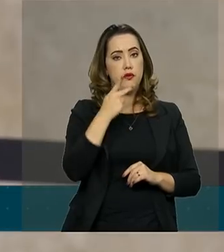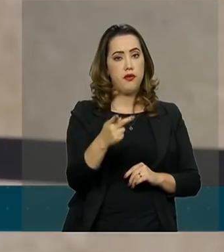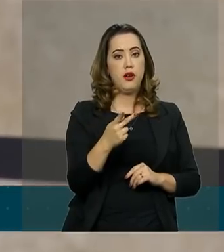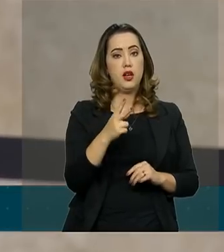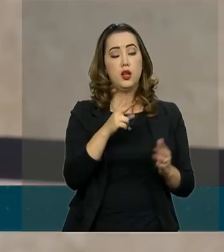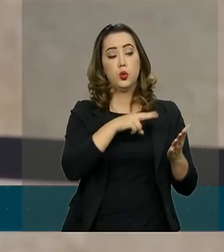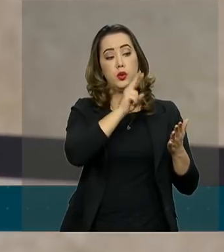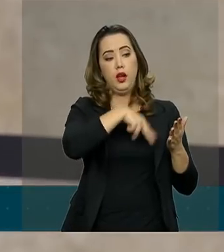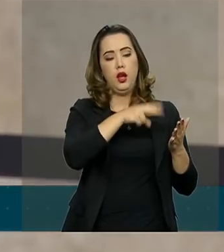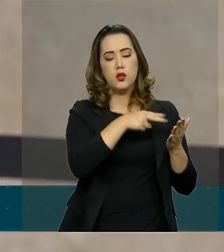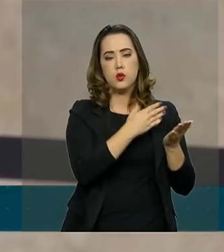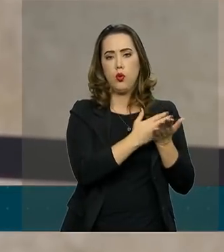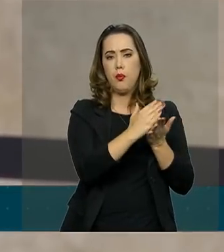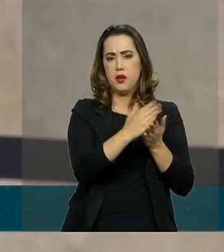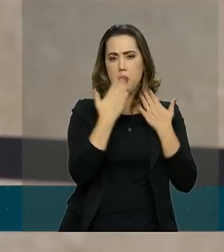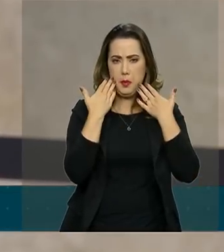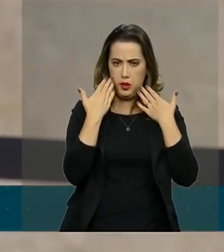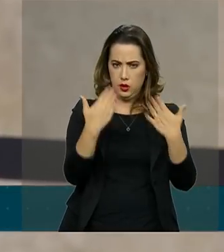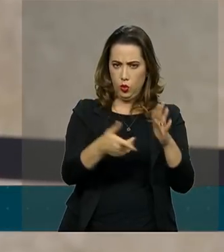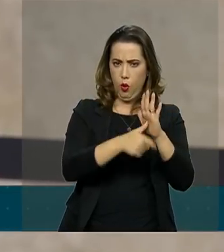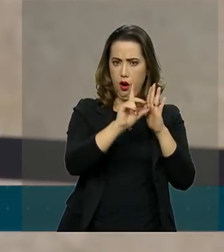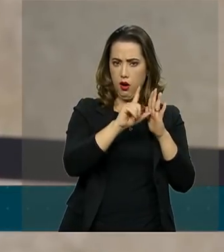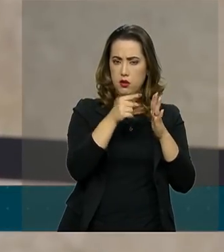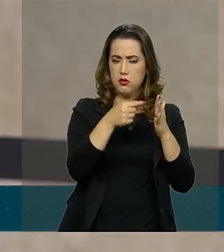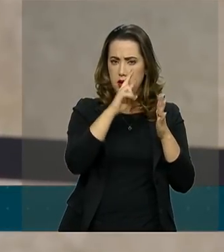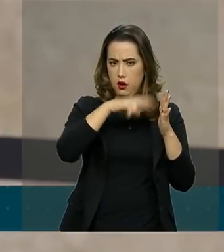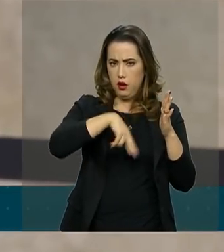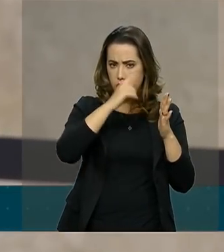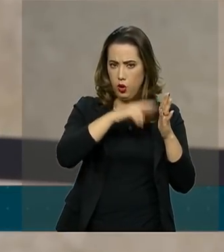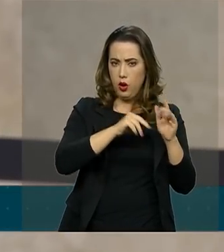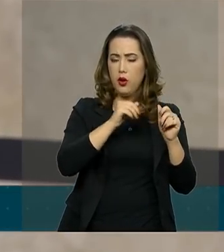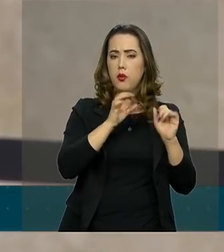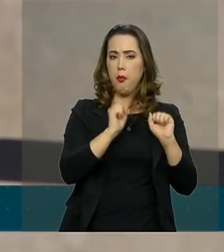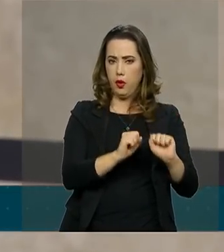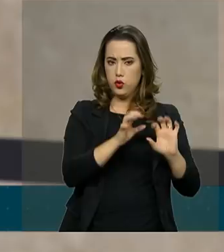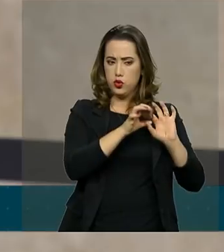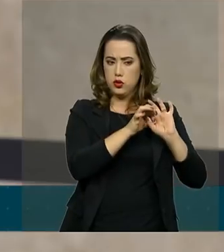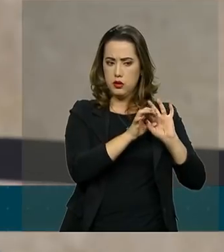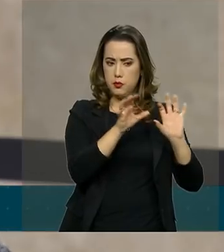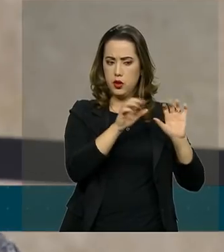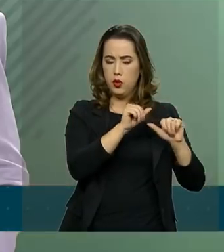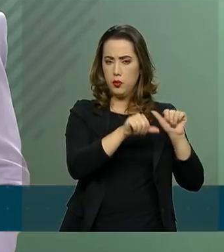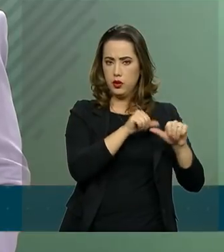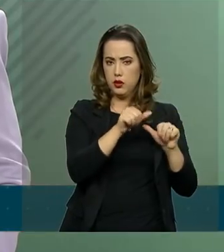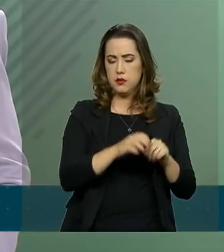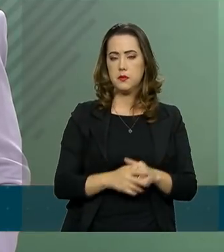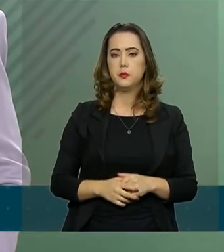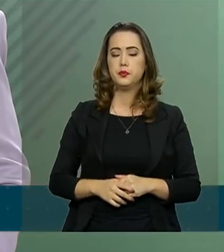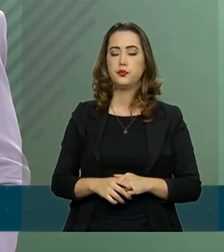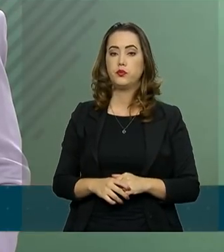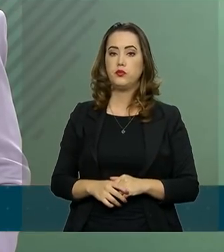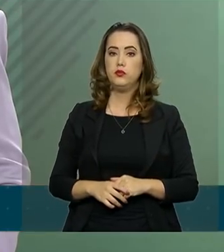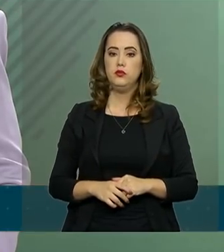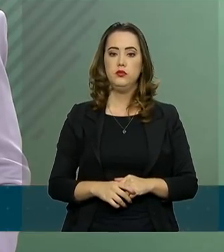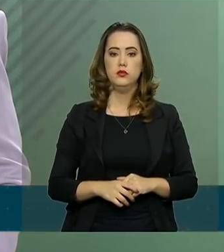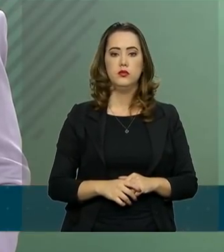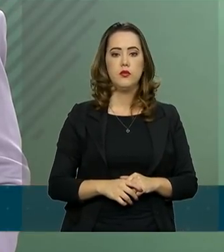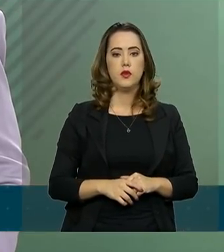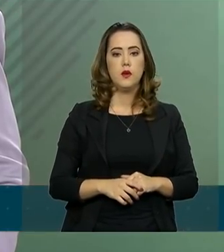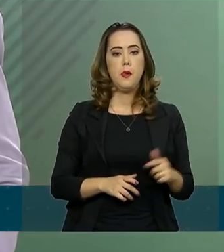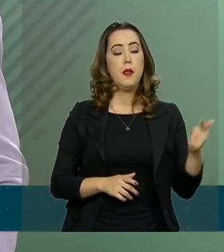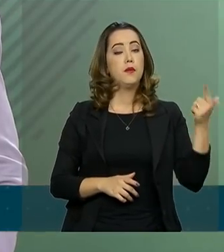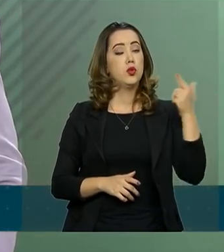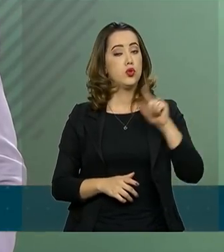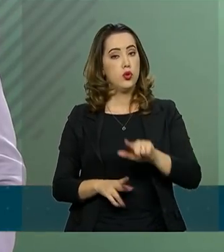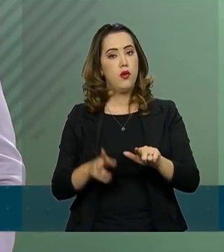ao texto que foi apresentado pelo relator. Se o presidente fez essa autorização. Eu reforço quão